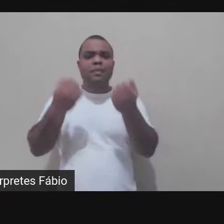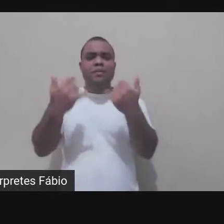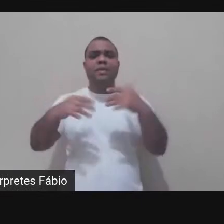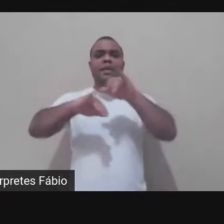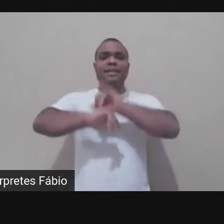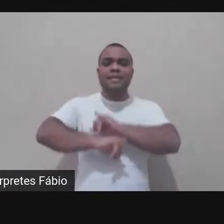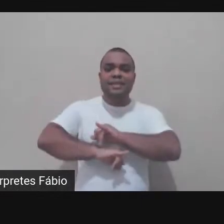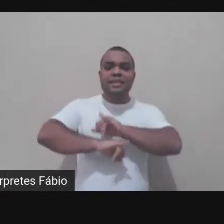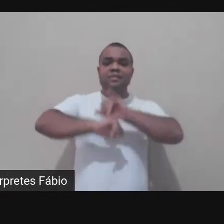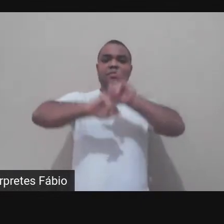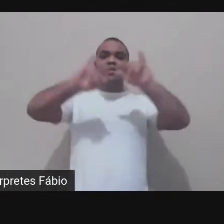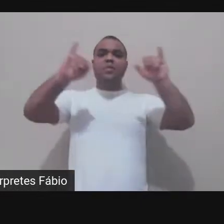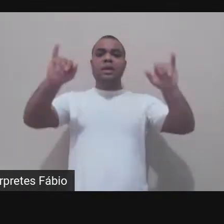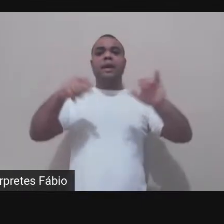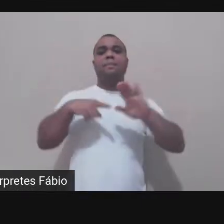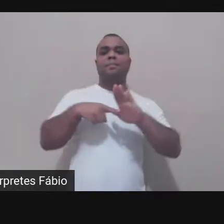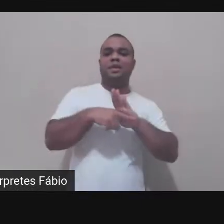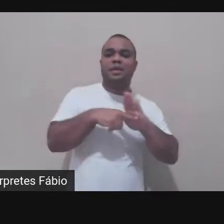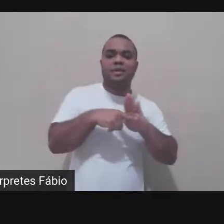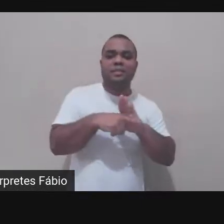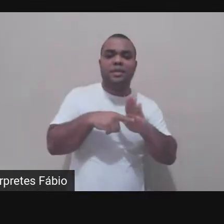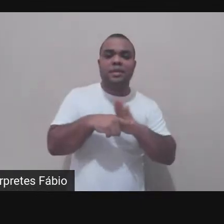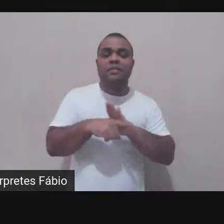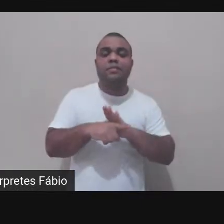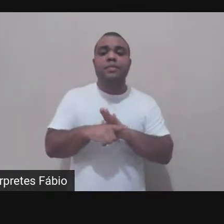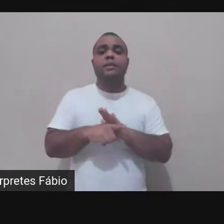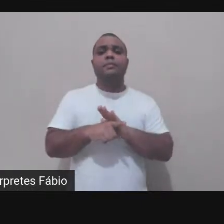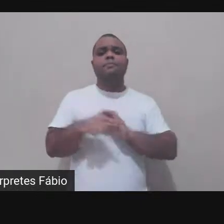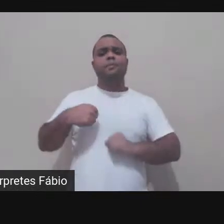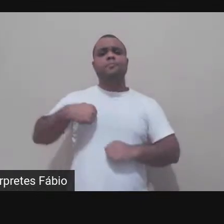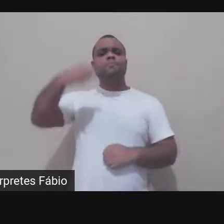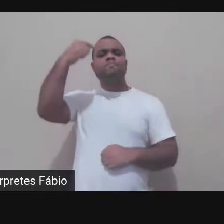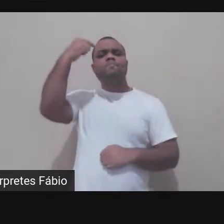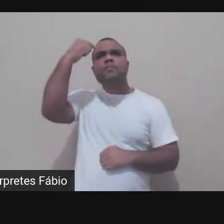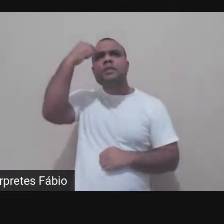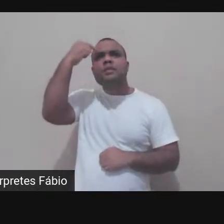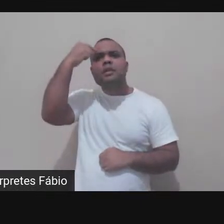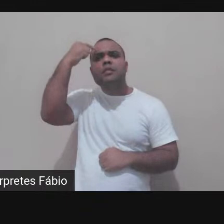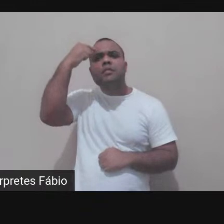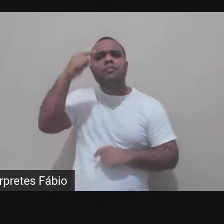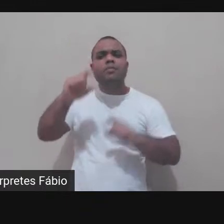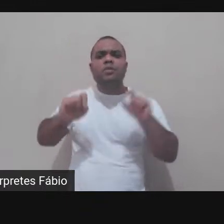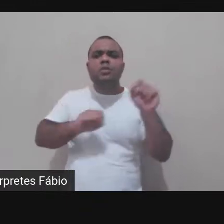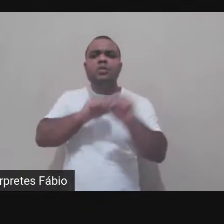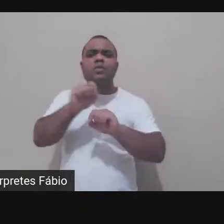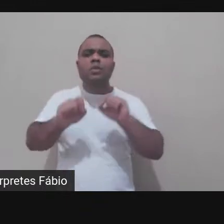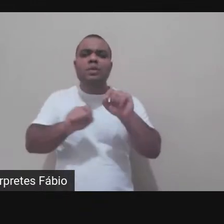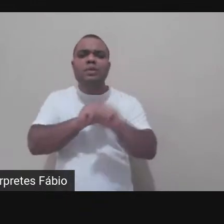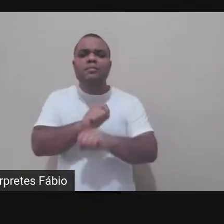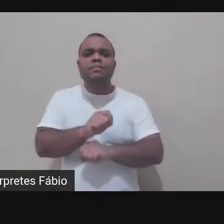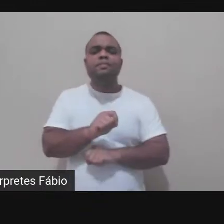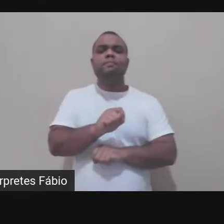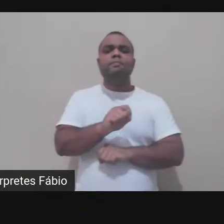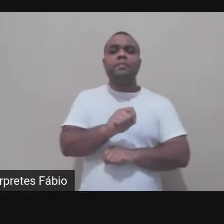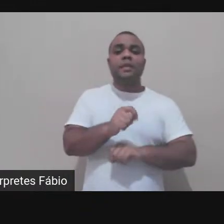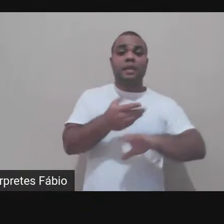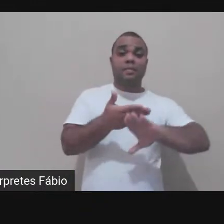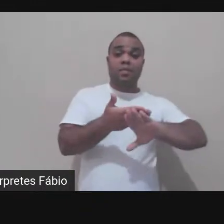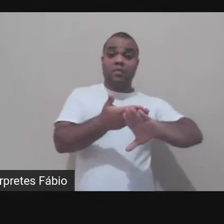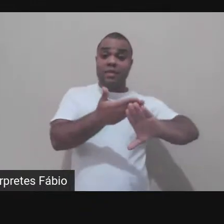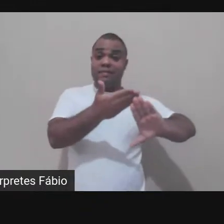palpite de que o que afastava as pessoas do que eu estava produzindo